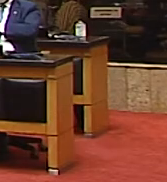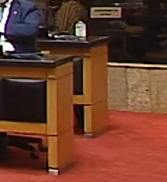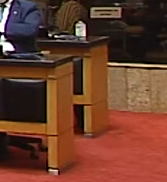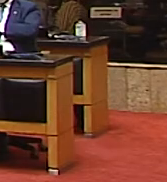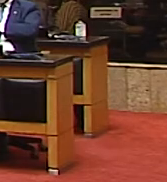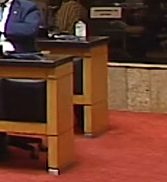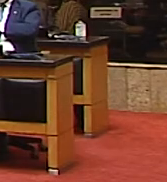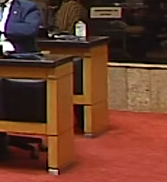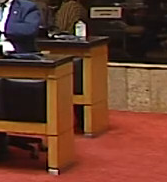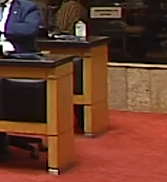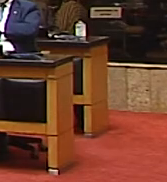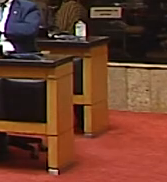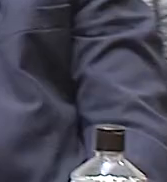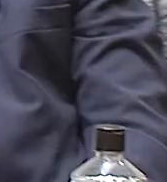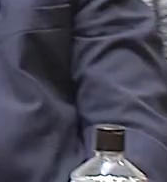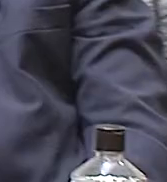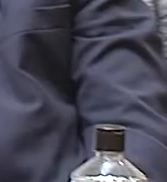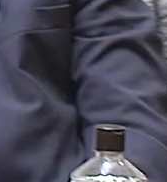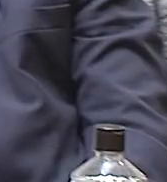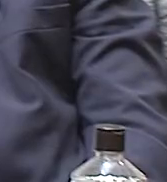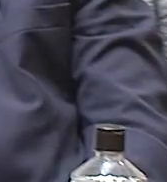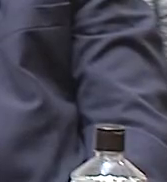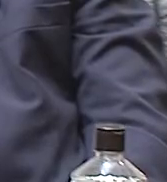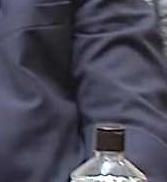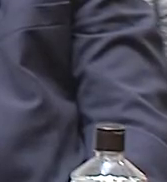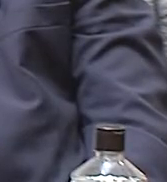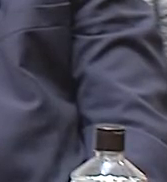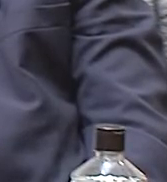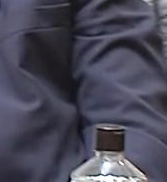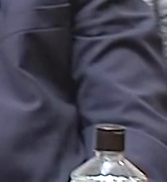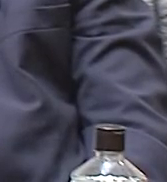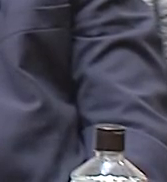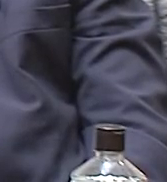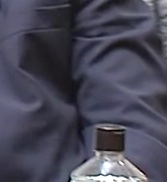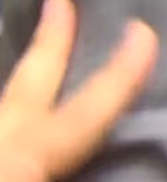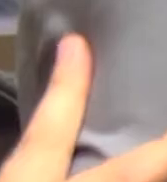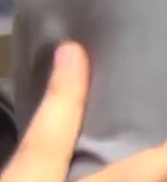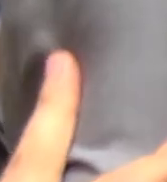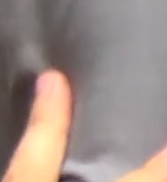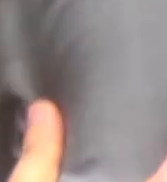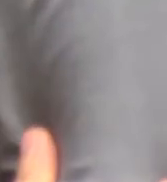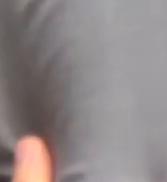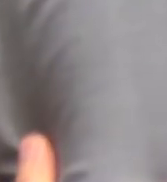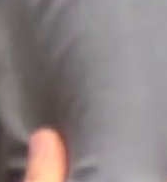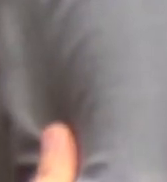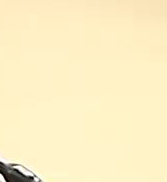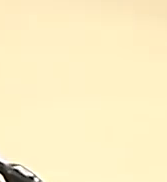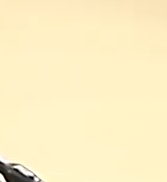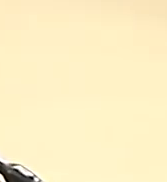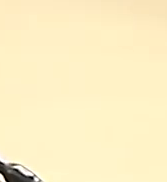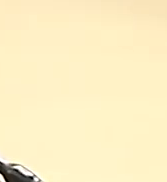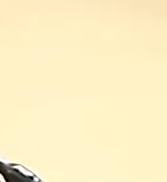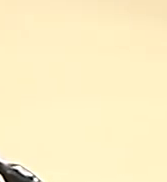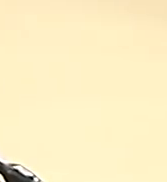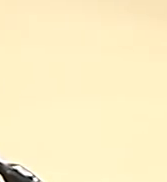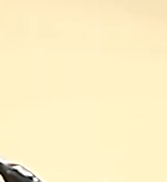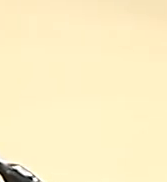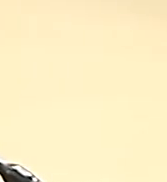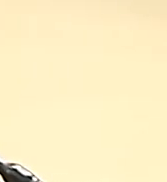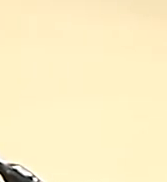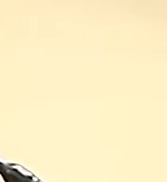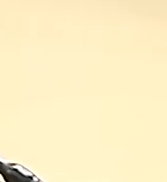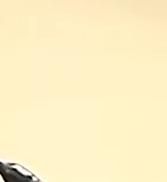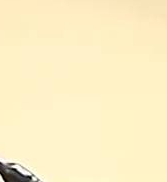dos deputados estaduais. Alguns parlamentares aproveitaram para fazer manifestações. O governador